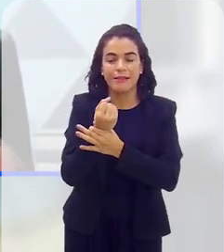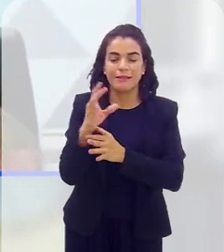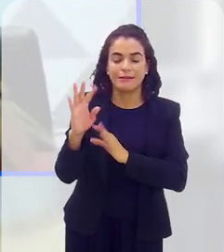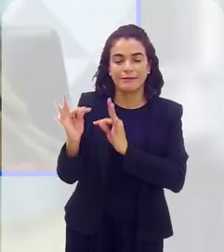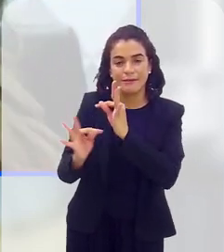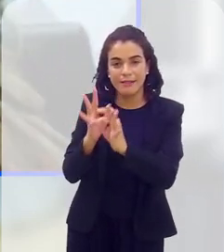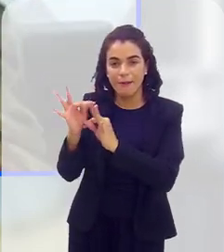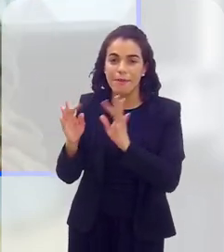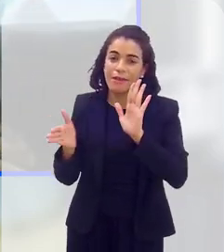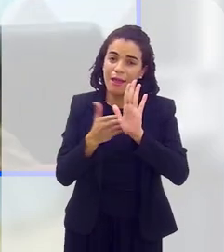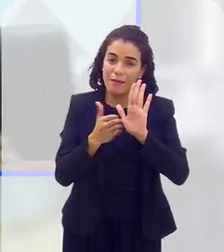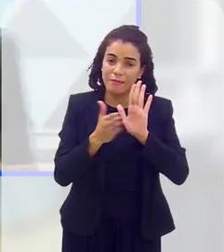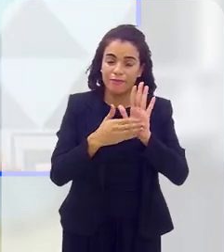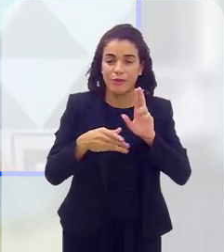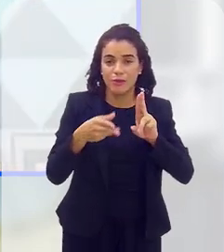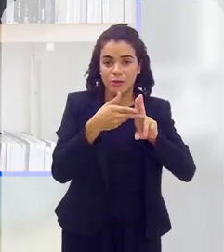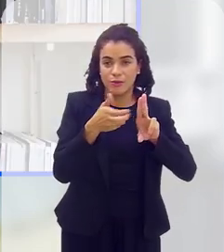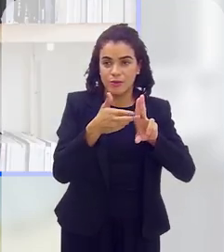que é o propósito do SUS.